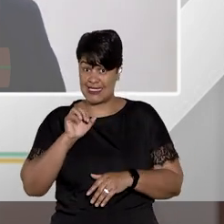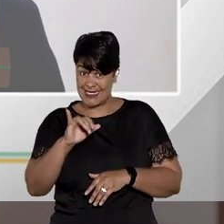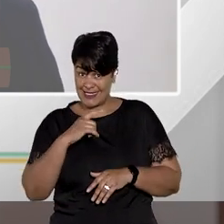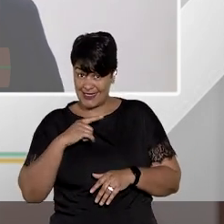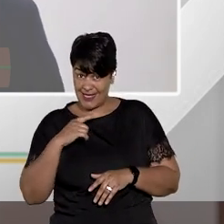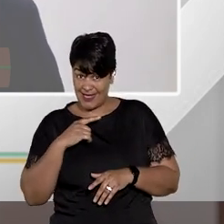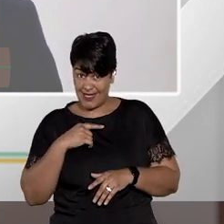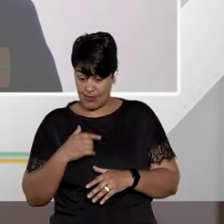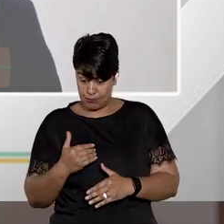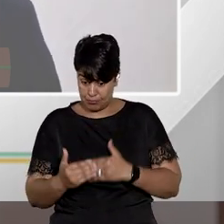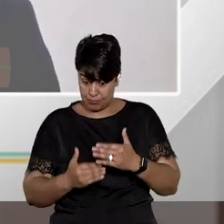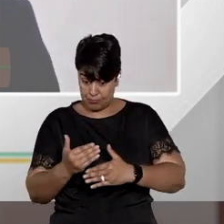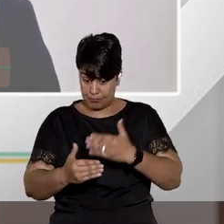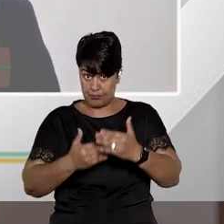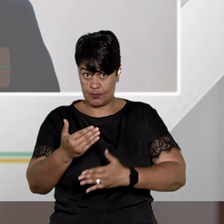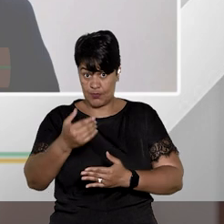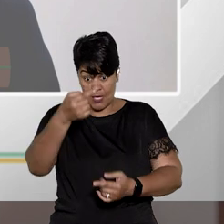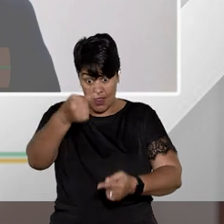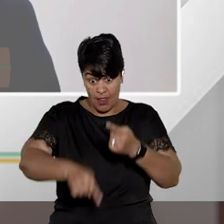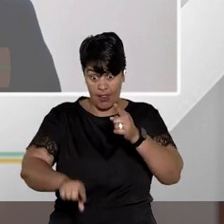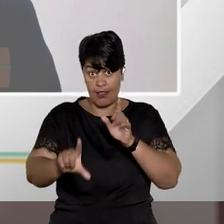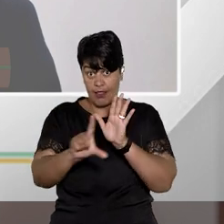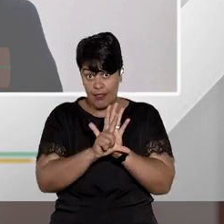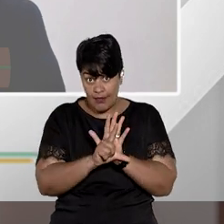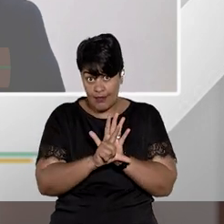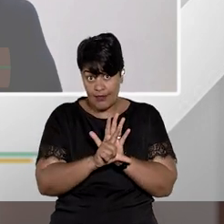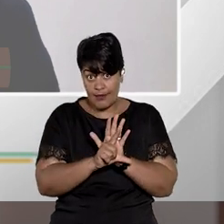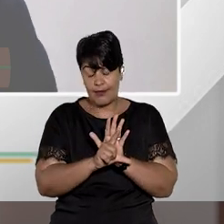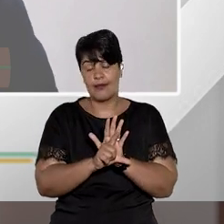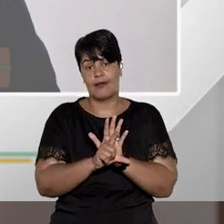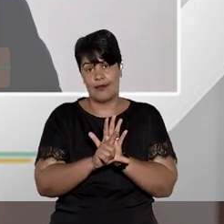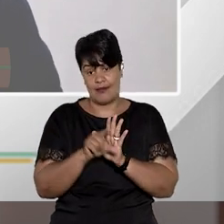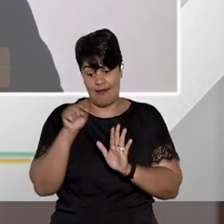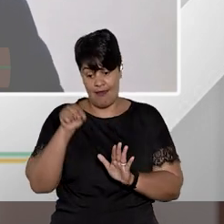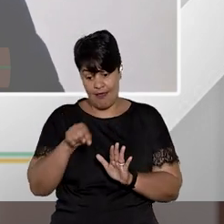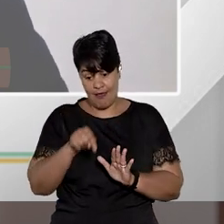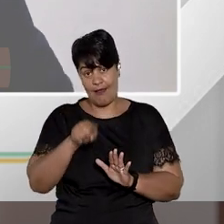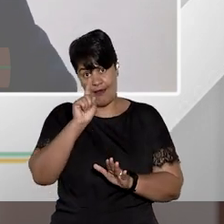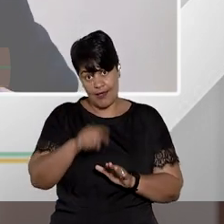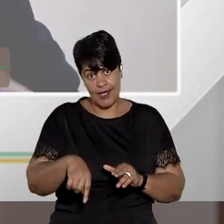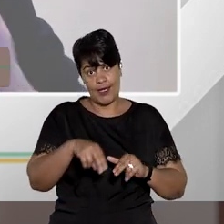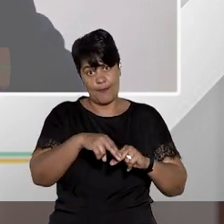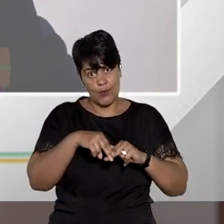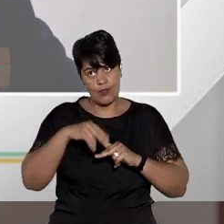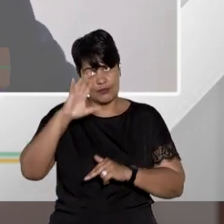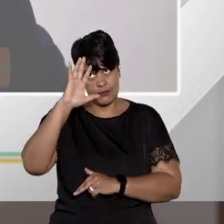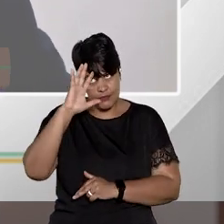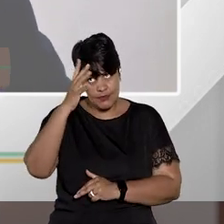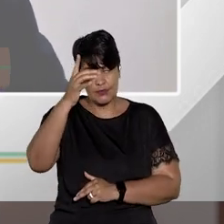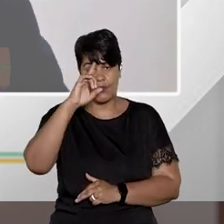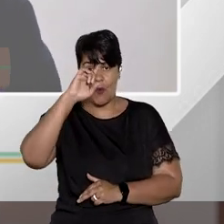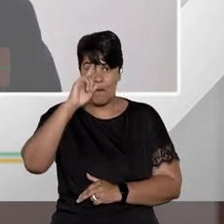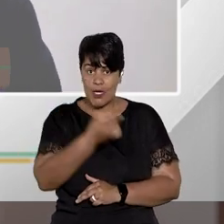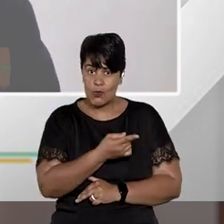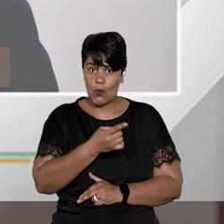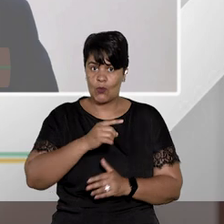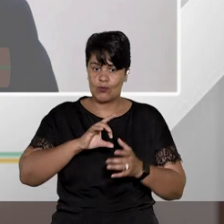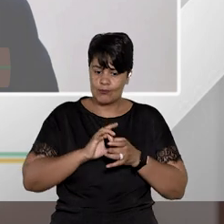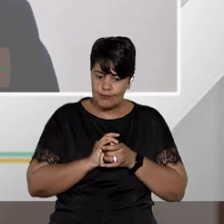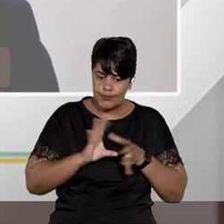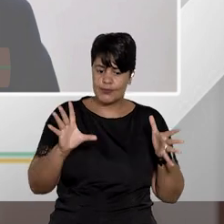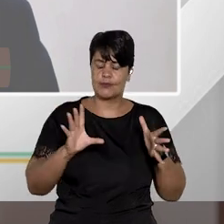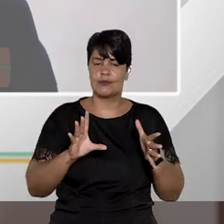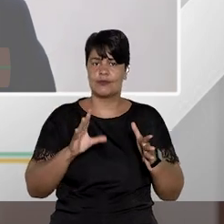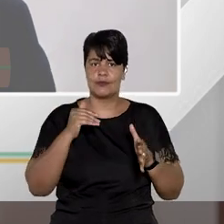ilegalidade já no curso da instrução criminal essa ilegalidade deriva da decisão que decretou a quebra de sigilos por